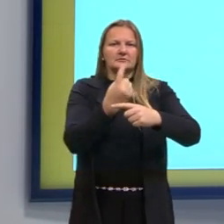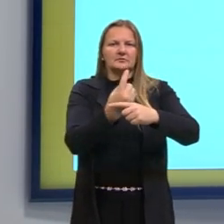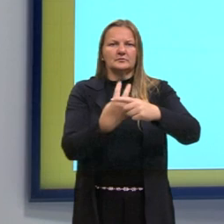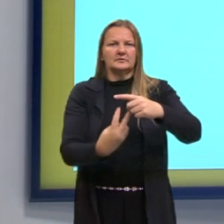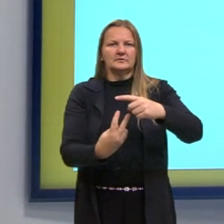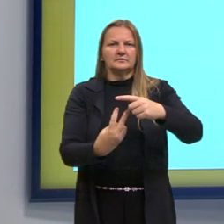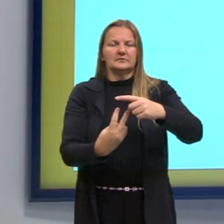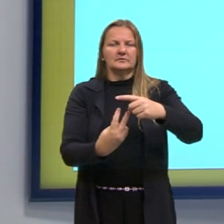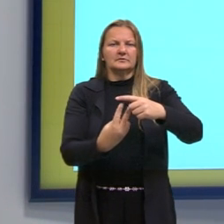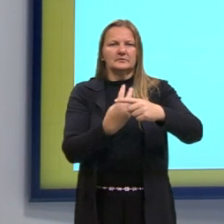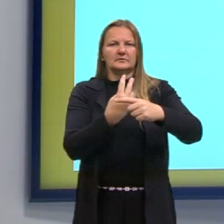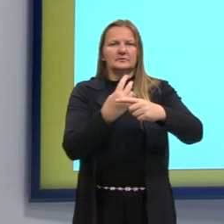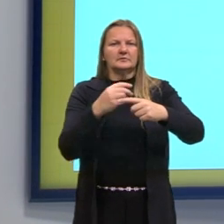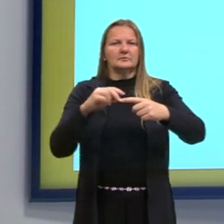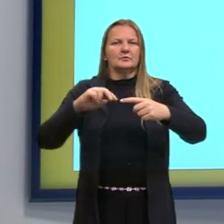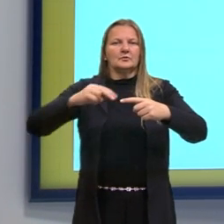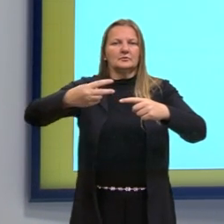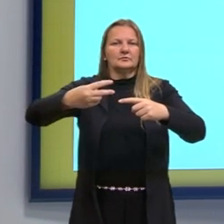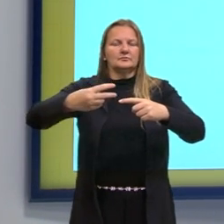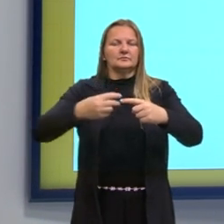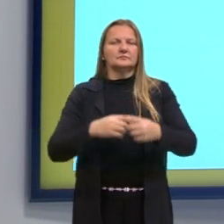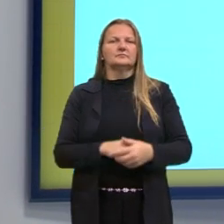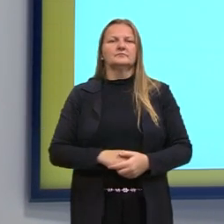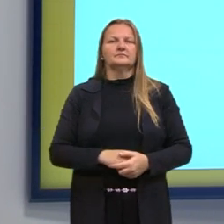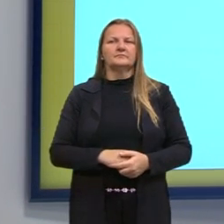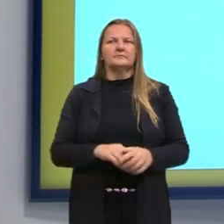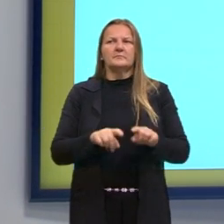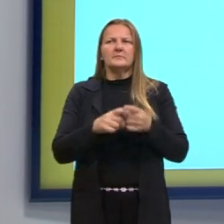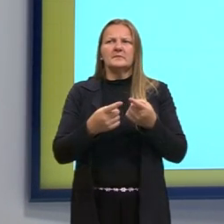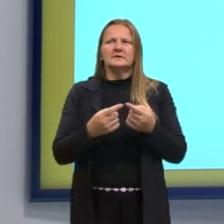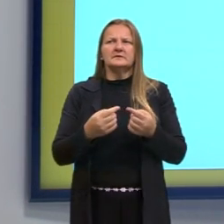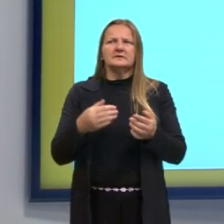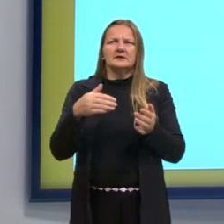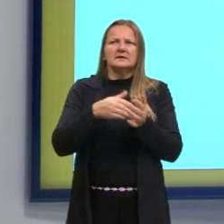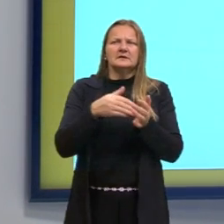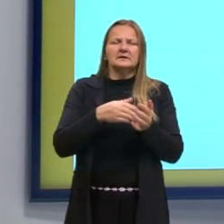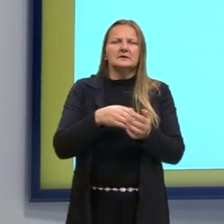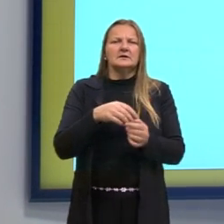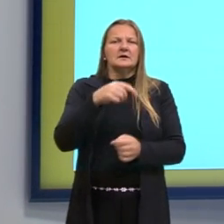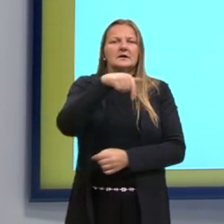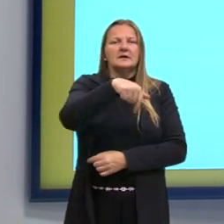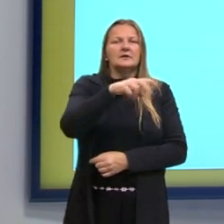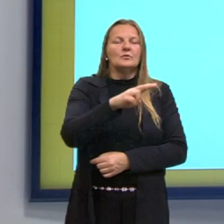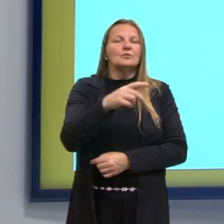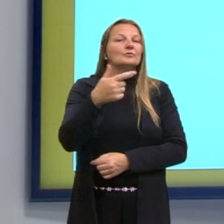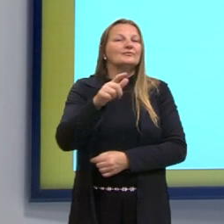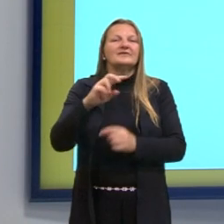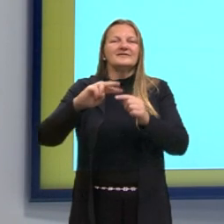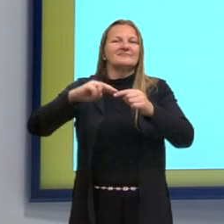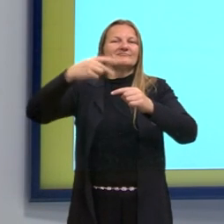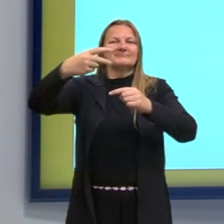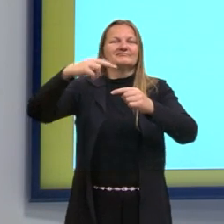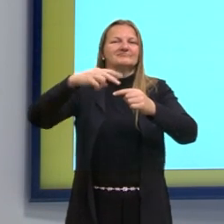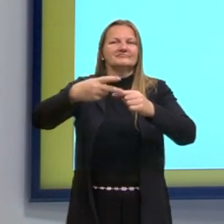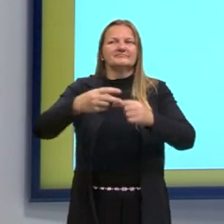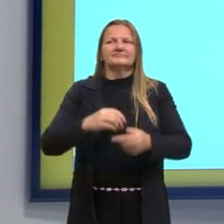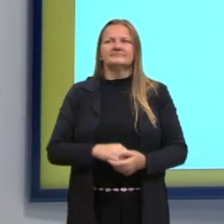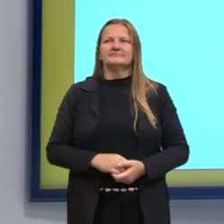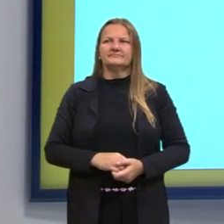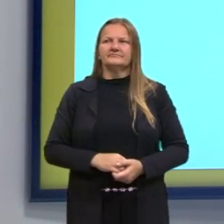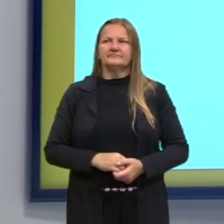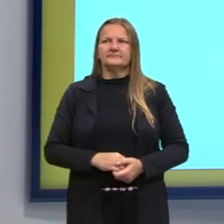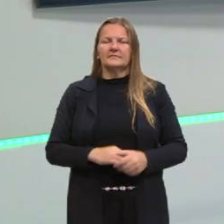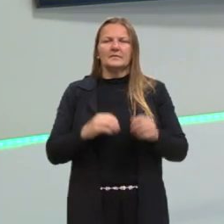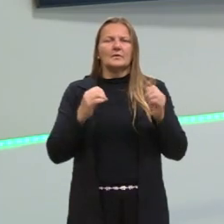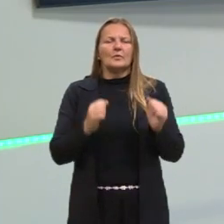elevado a 2. Ok, mas lá no Q1 eu não tenho potência. Como que eu posso escrever